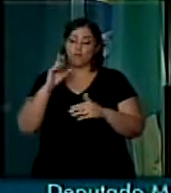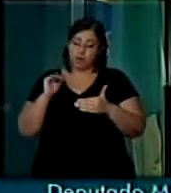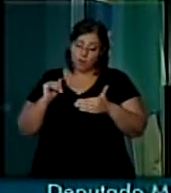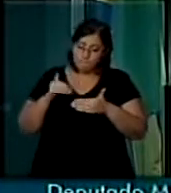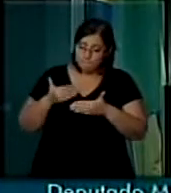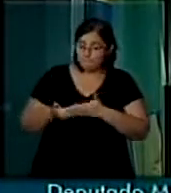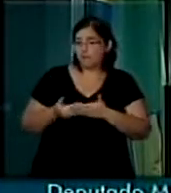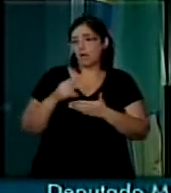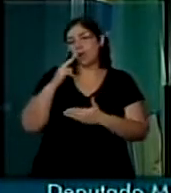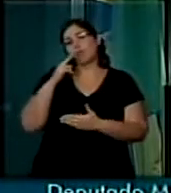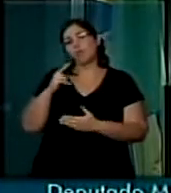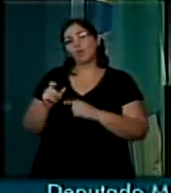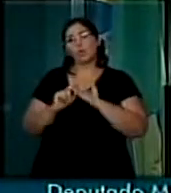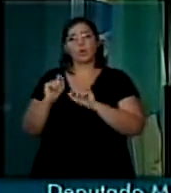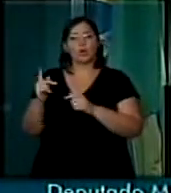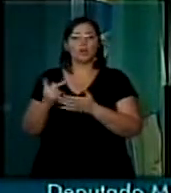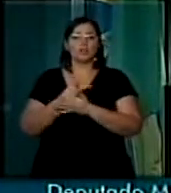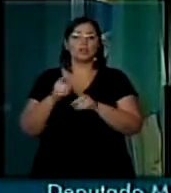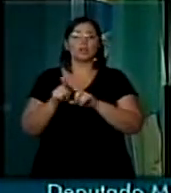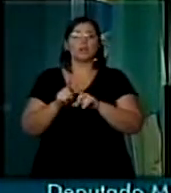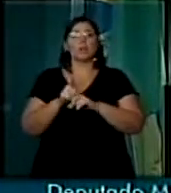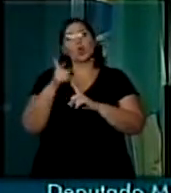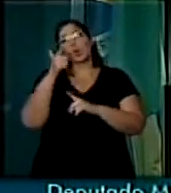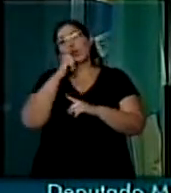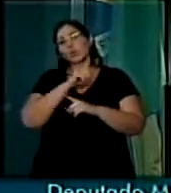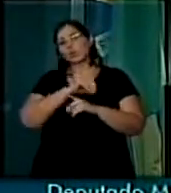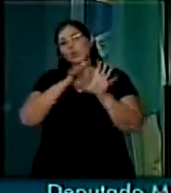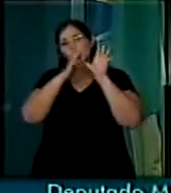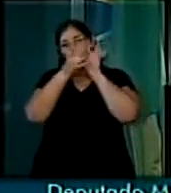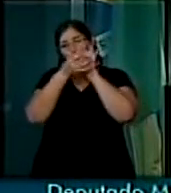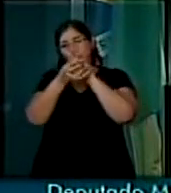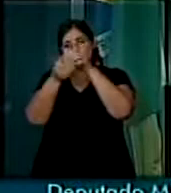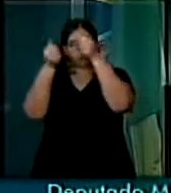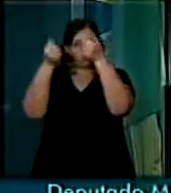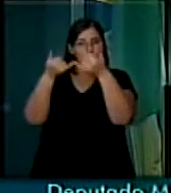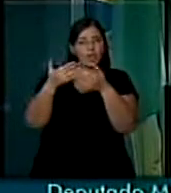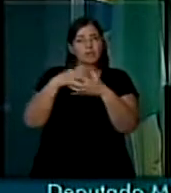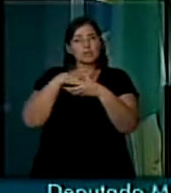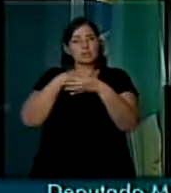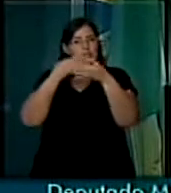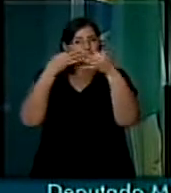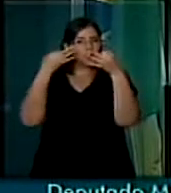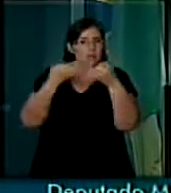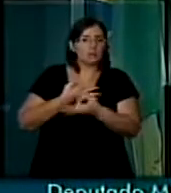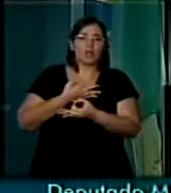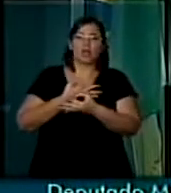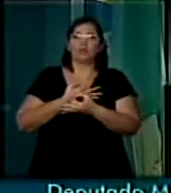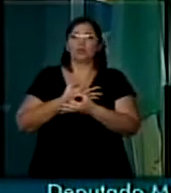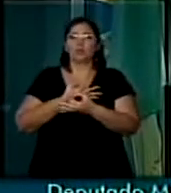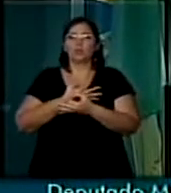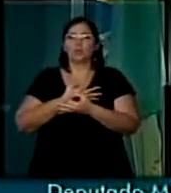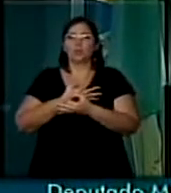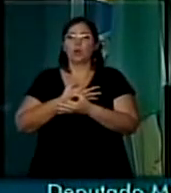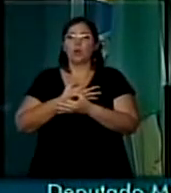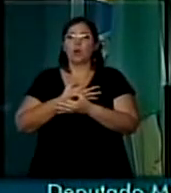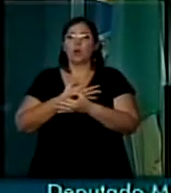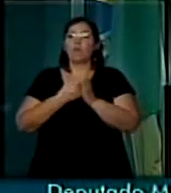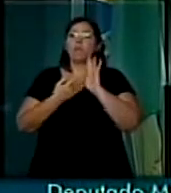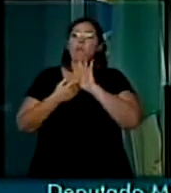e conseguiu contextualizar, de forma precisa, o